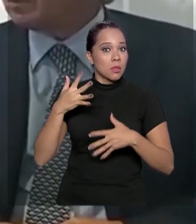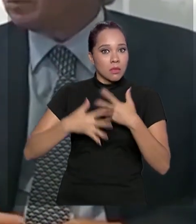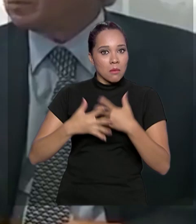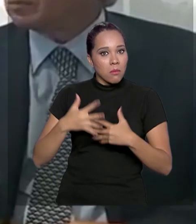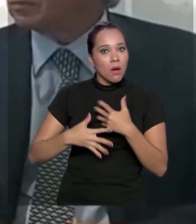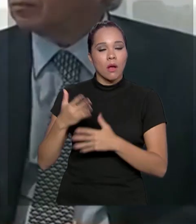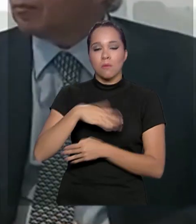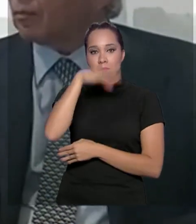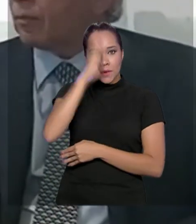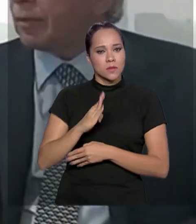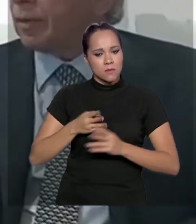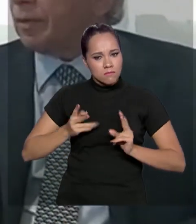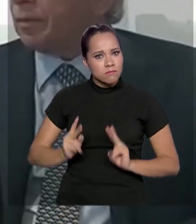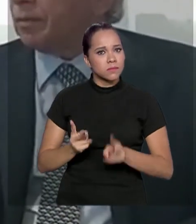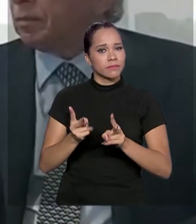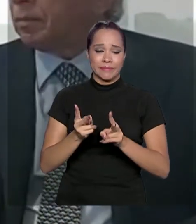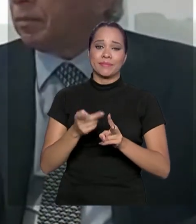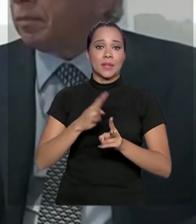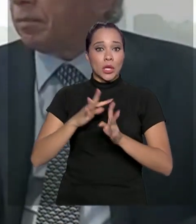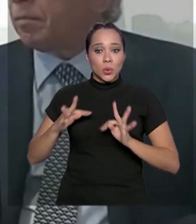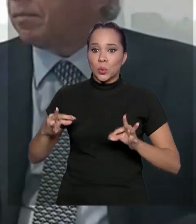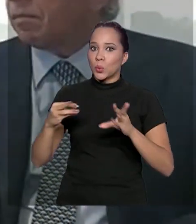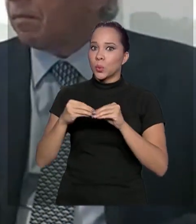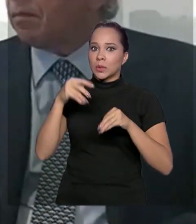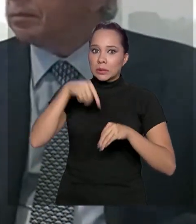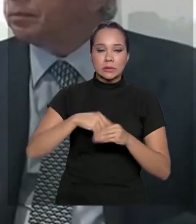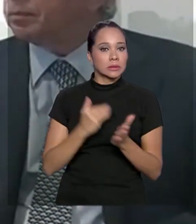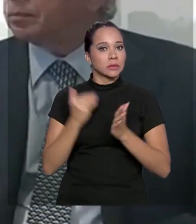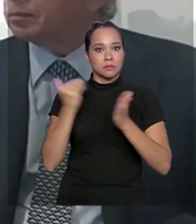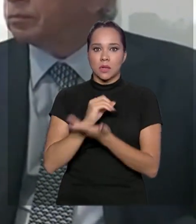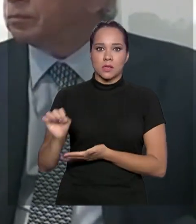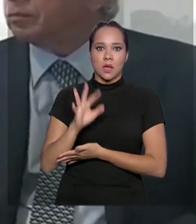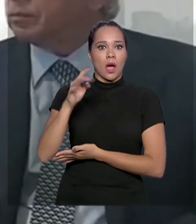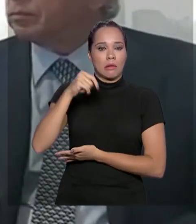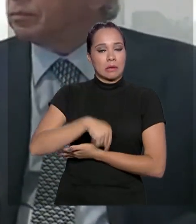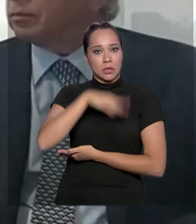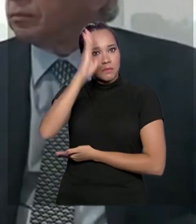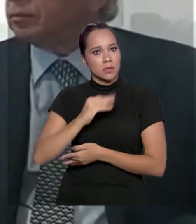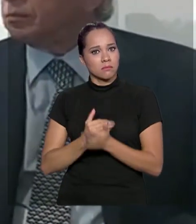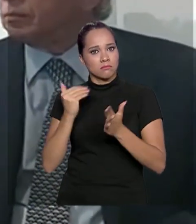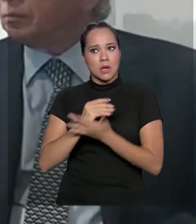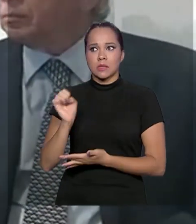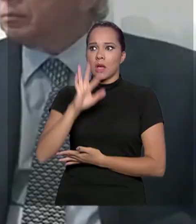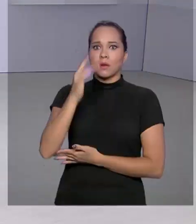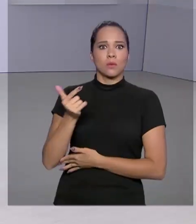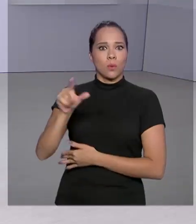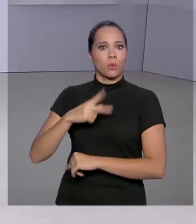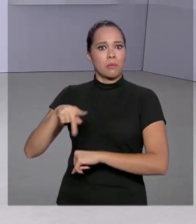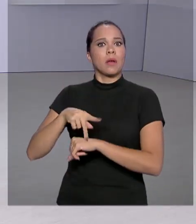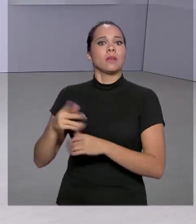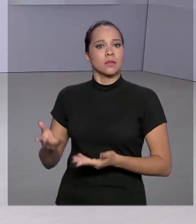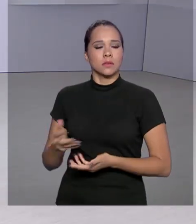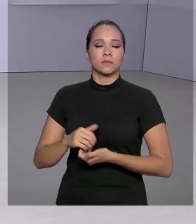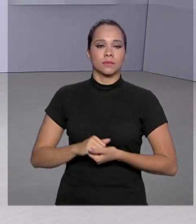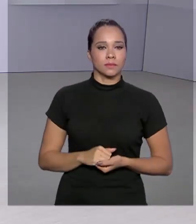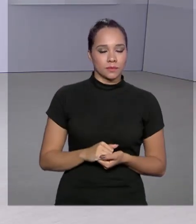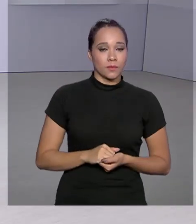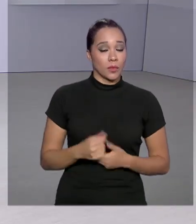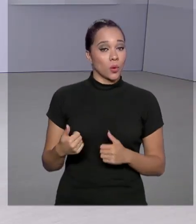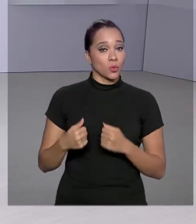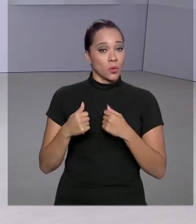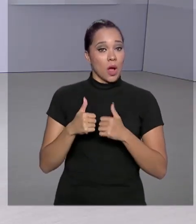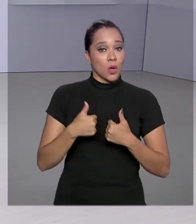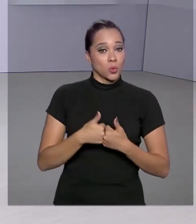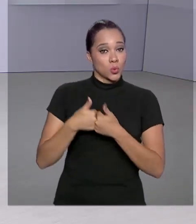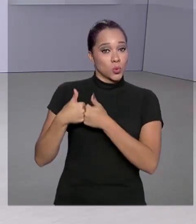próprio Brasil para frente. Tudo aqui é mais caro aqui no Brasil do que em muitos outros países do primeiro mundo. Ao lado do